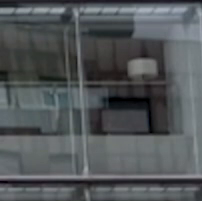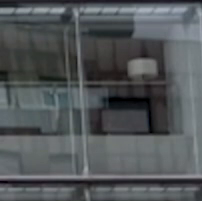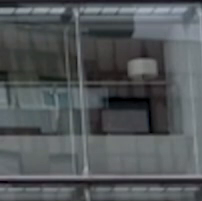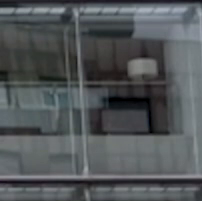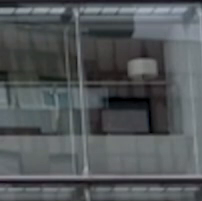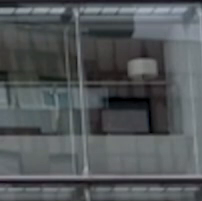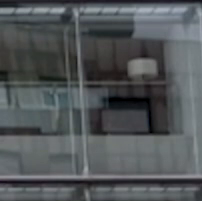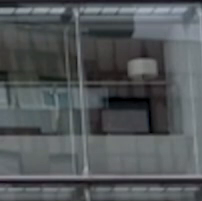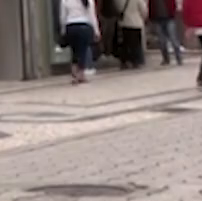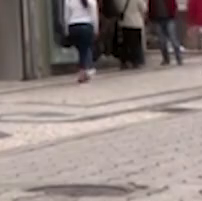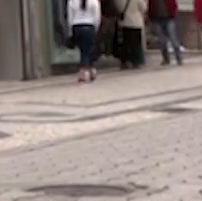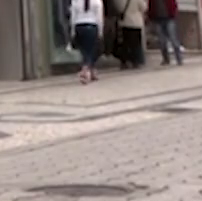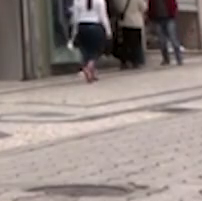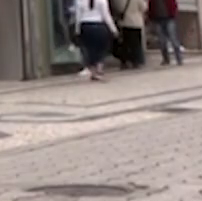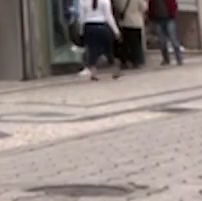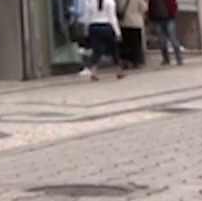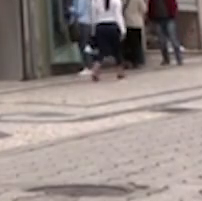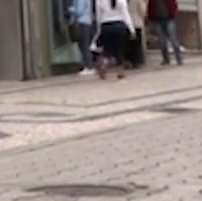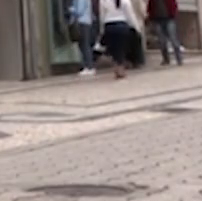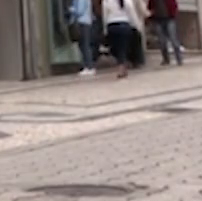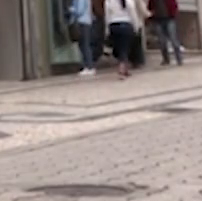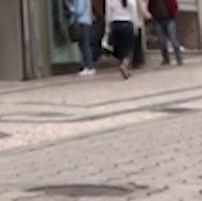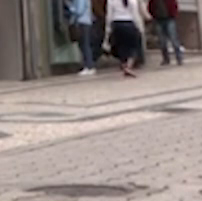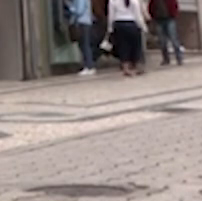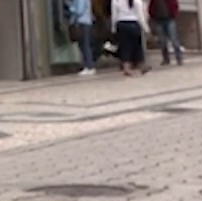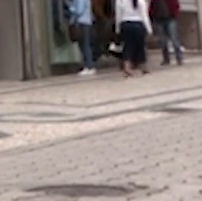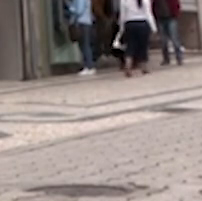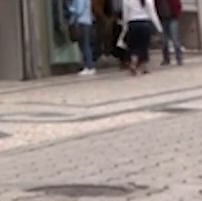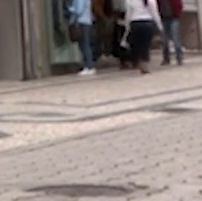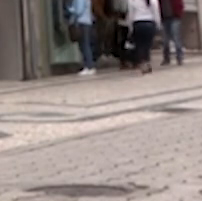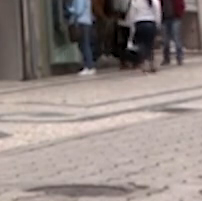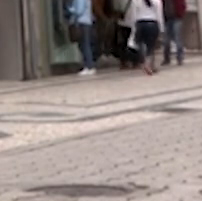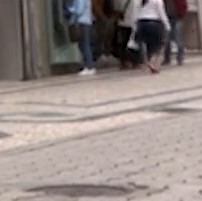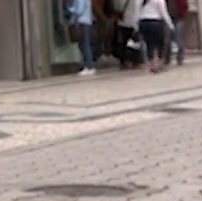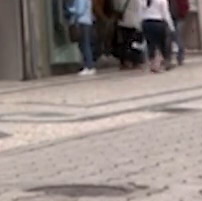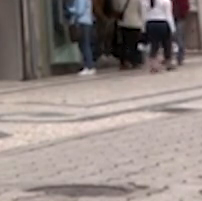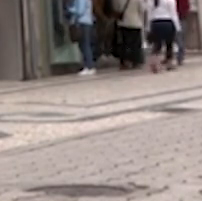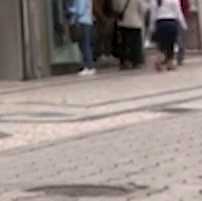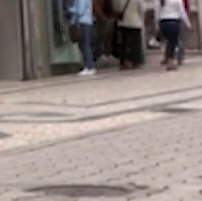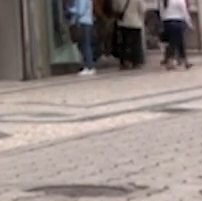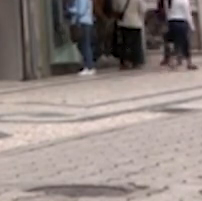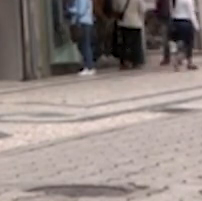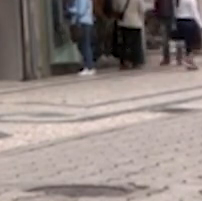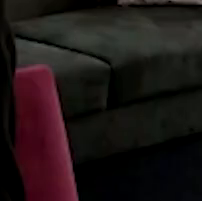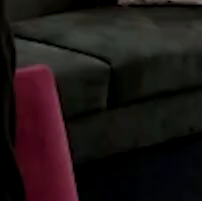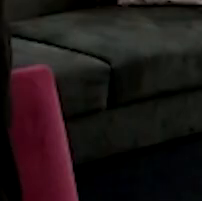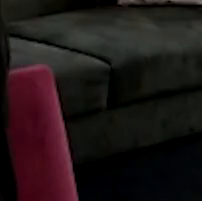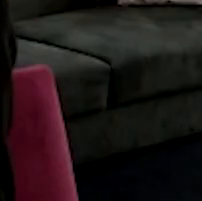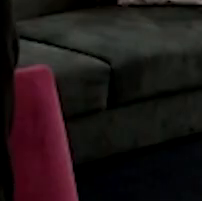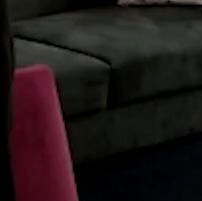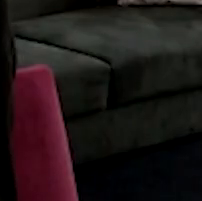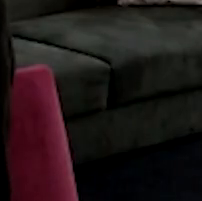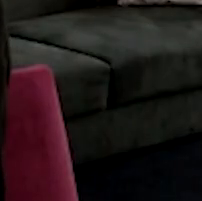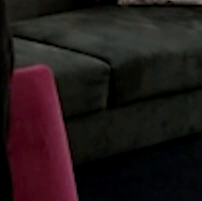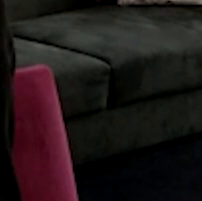não são novidade mas o número acima da média leva a crer que não são necessários grandes motivos para celebrar num contexto pós-pandémico Tudo